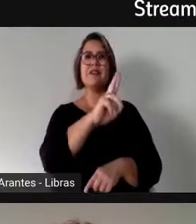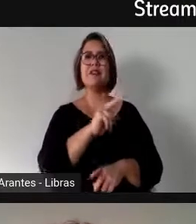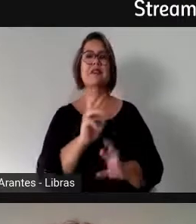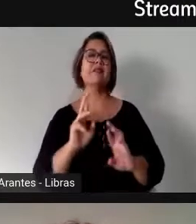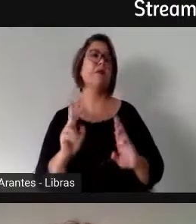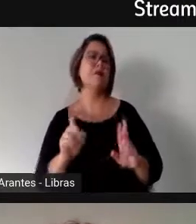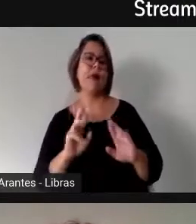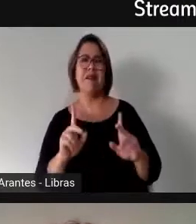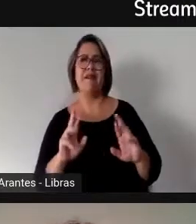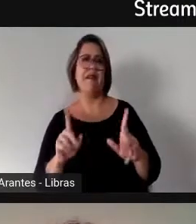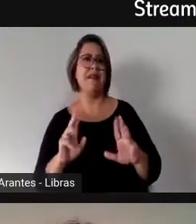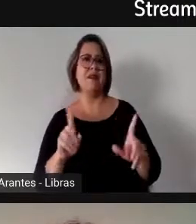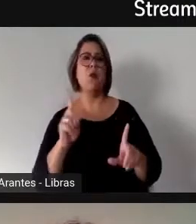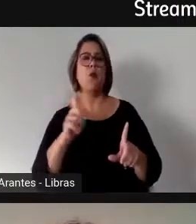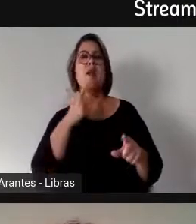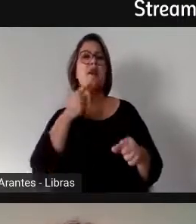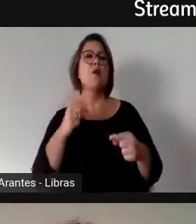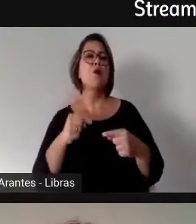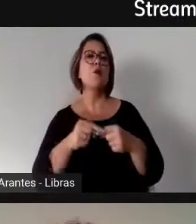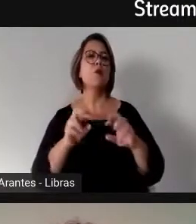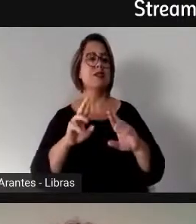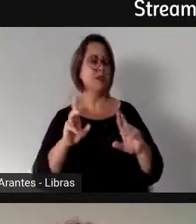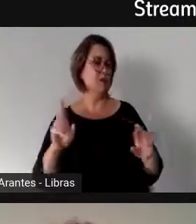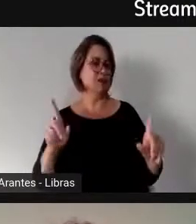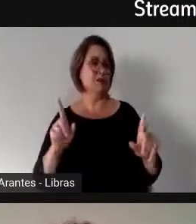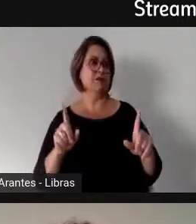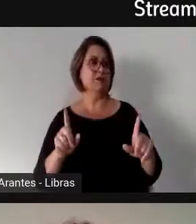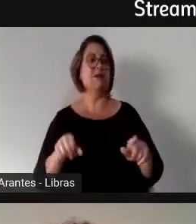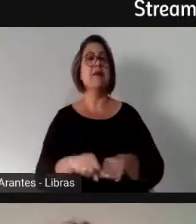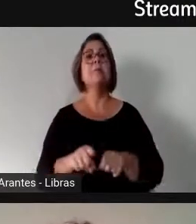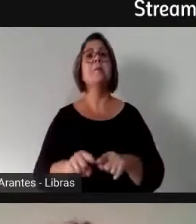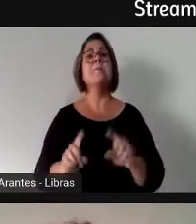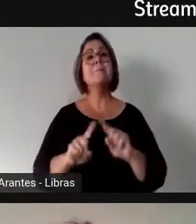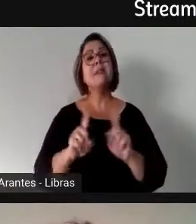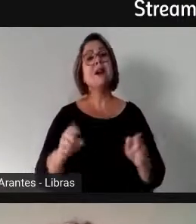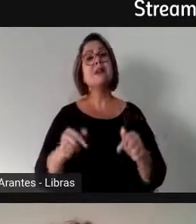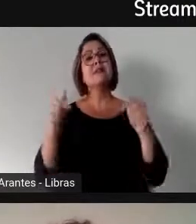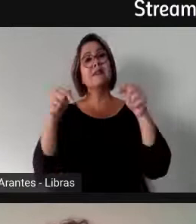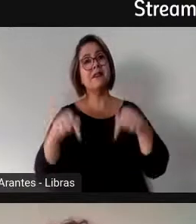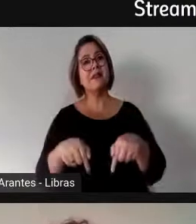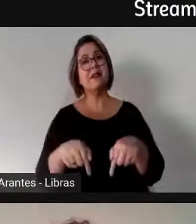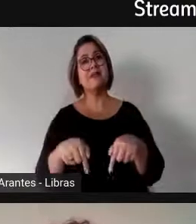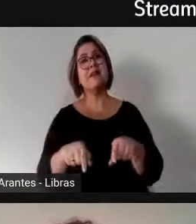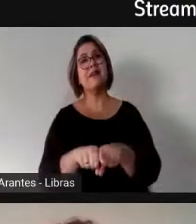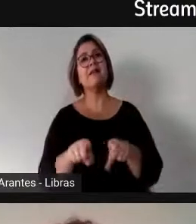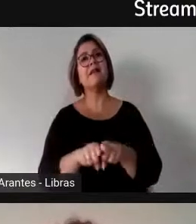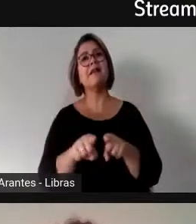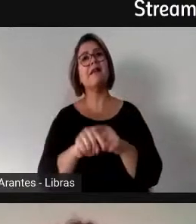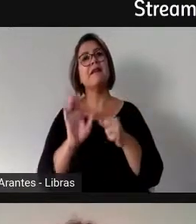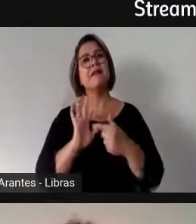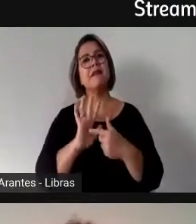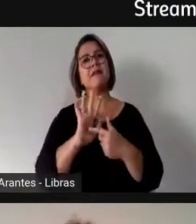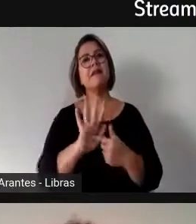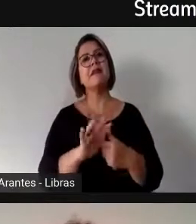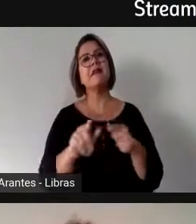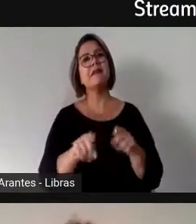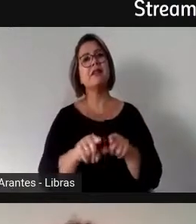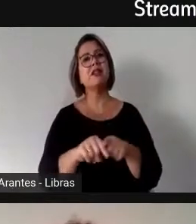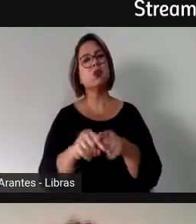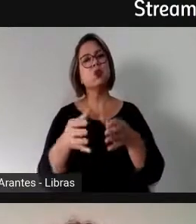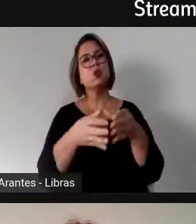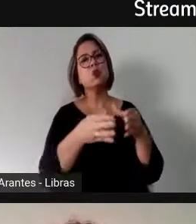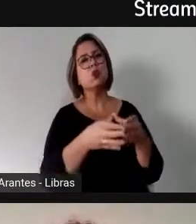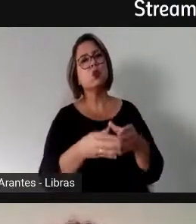objetivo, mas, de outro lado, a gente tem construído, né, o movimento de mulheres, de negros,